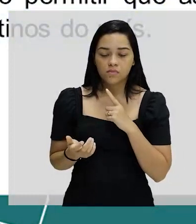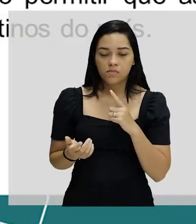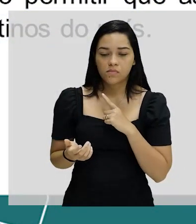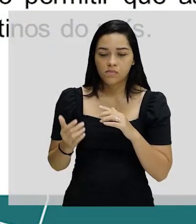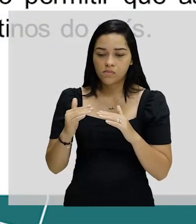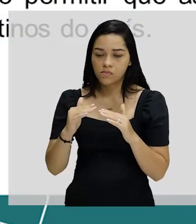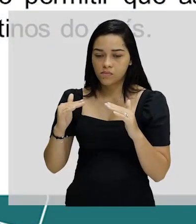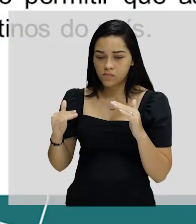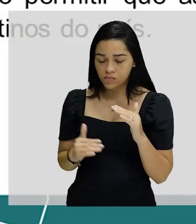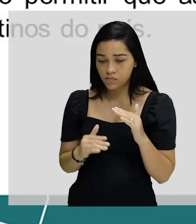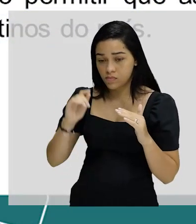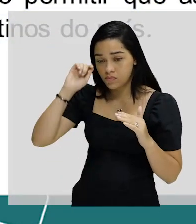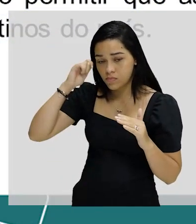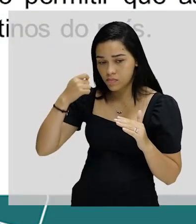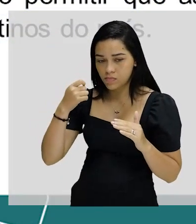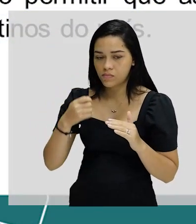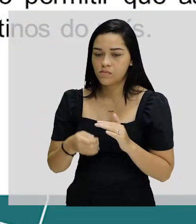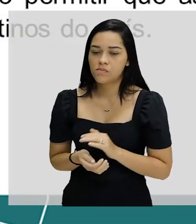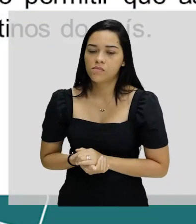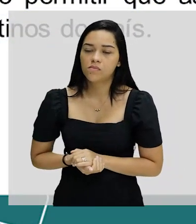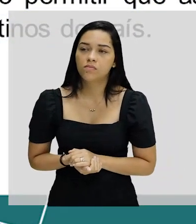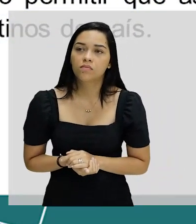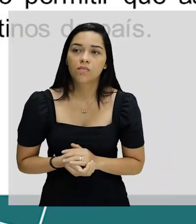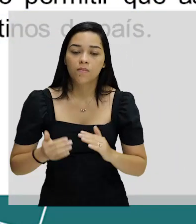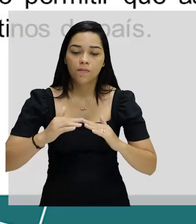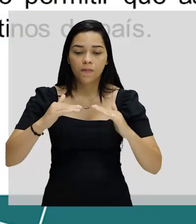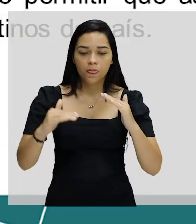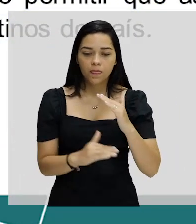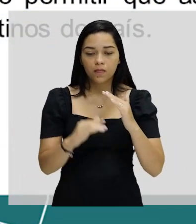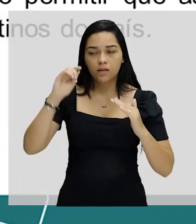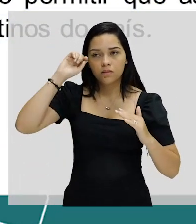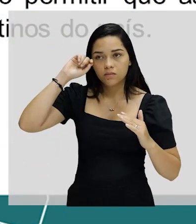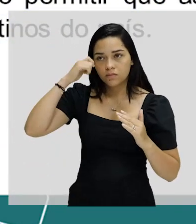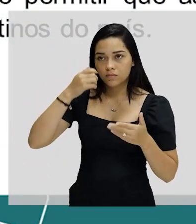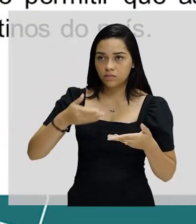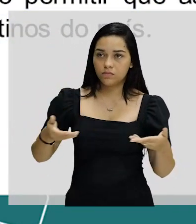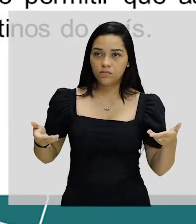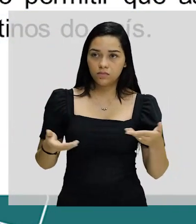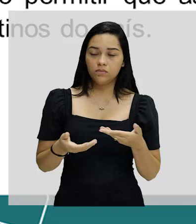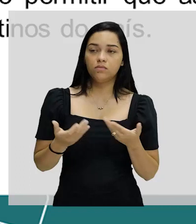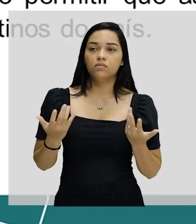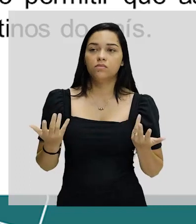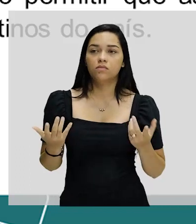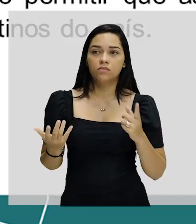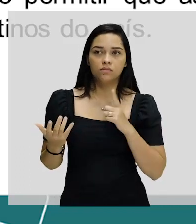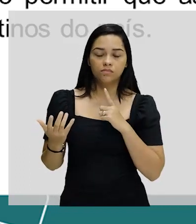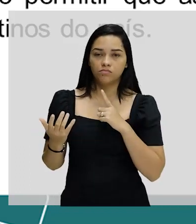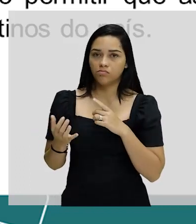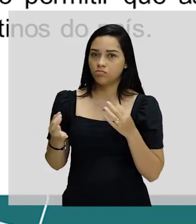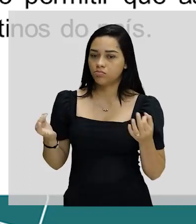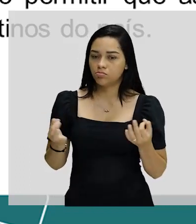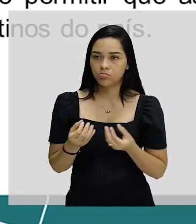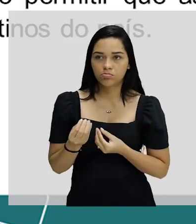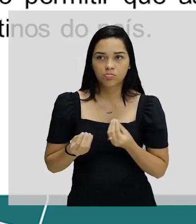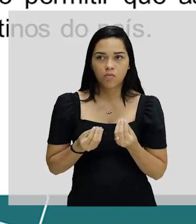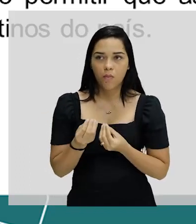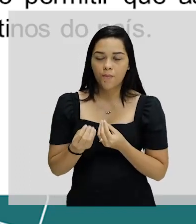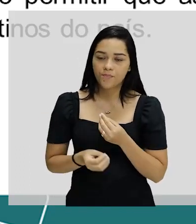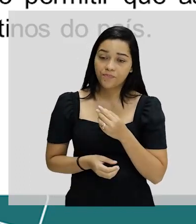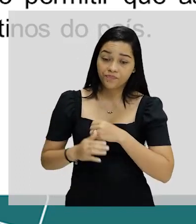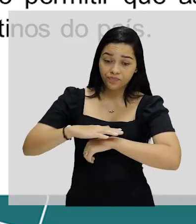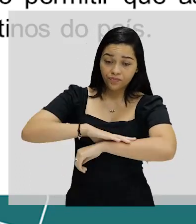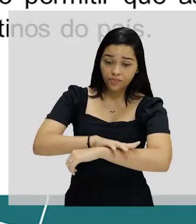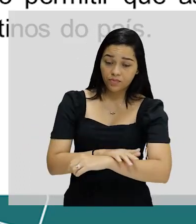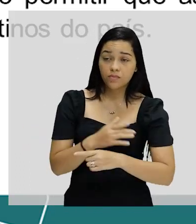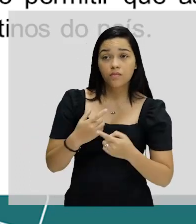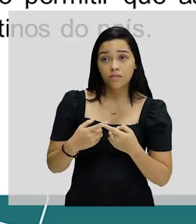inferioridade do negro, olha só, a inferioridade do negro. Hoje em dia seria um absurdo a gente atachar o cara de racista,